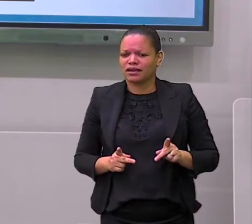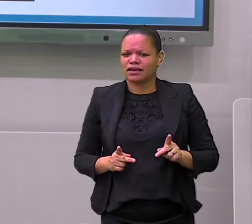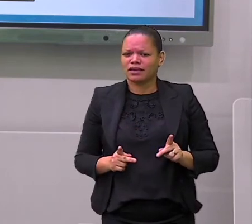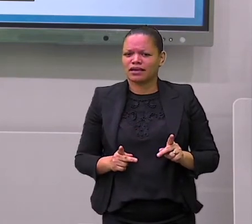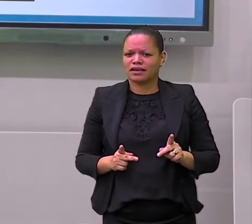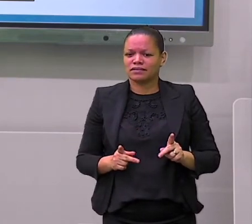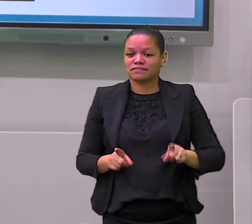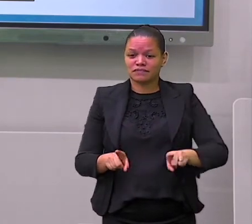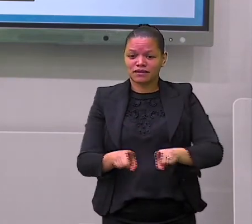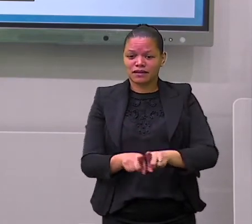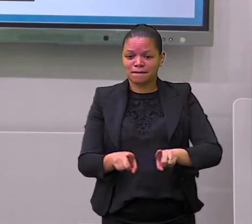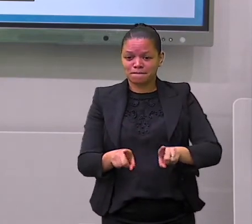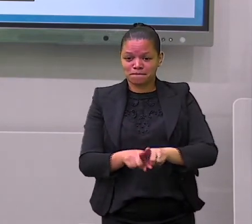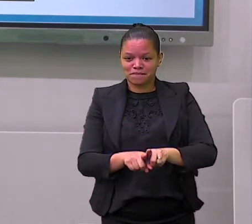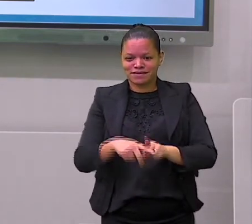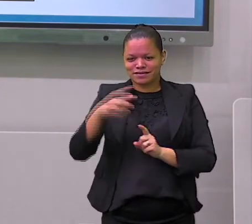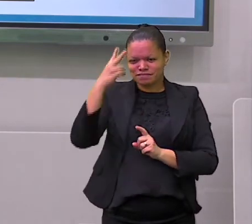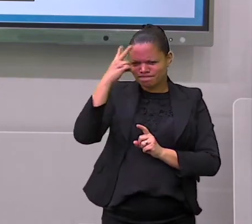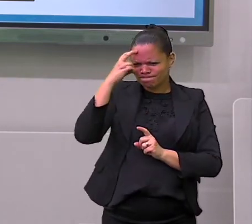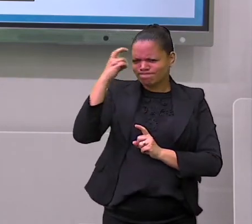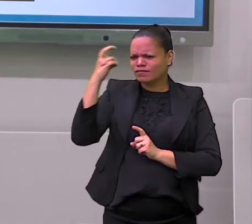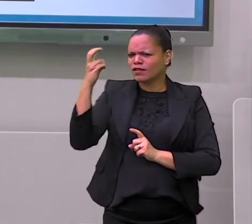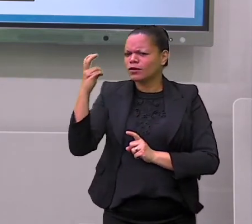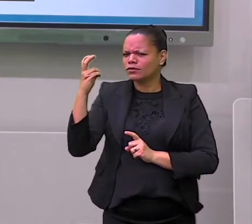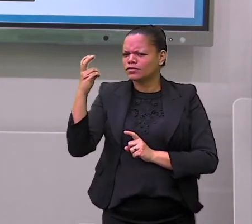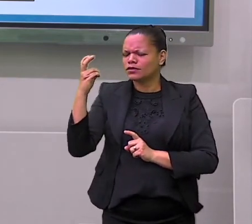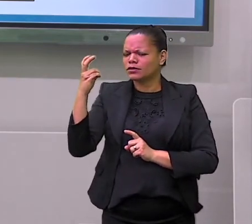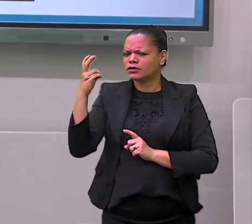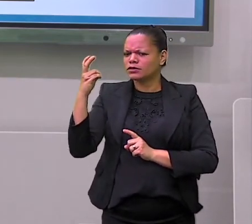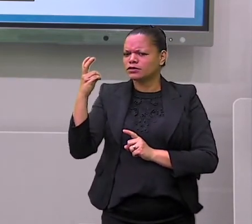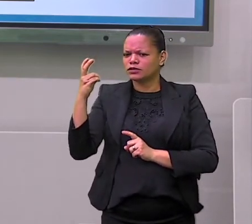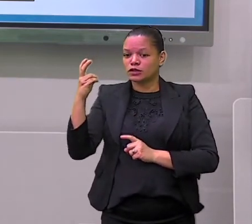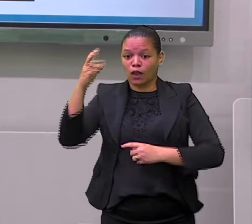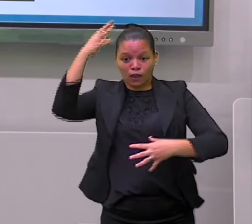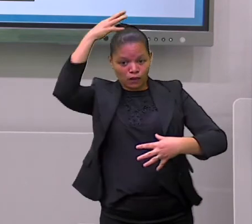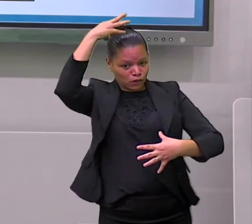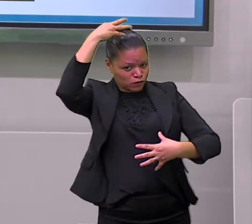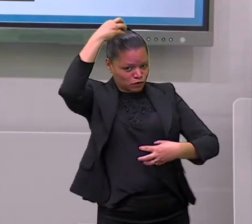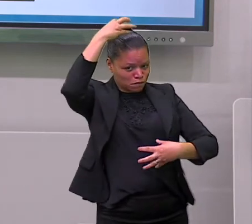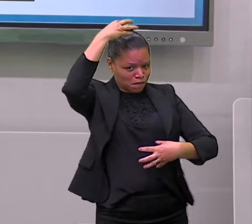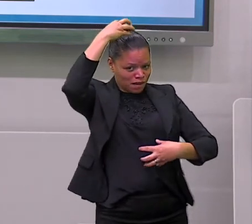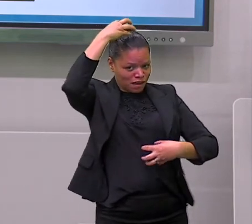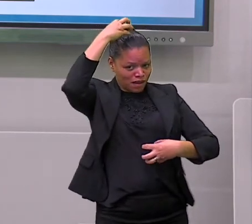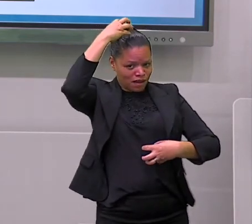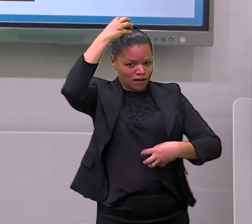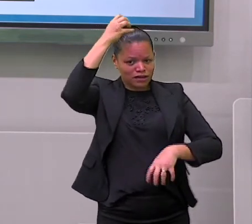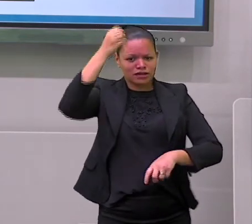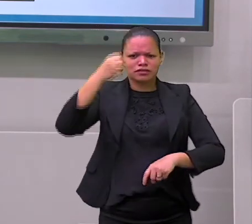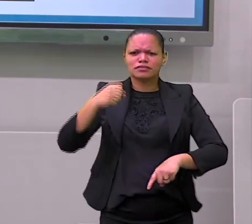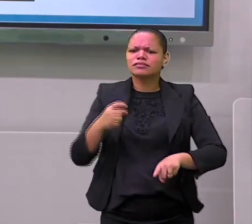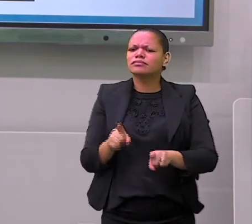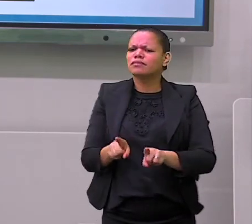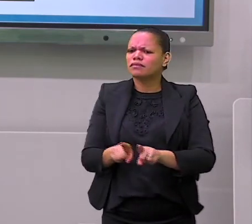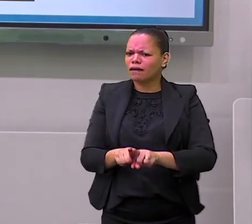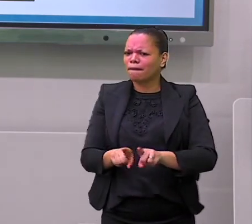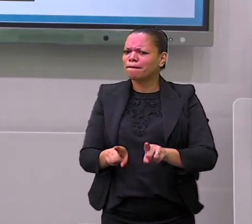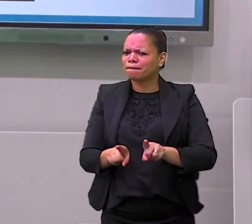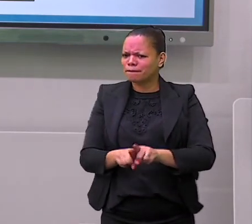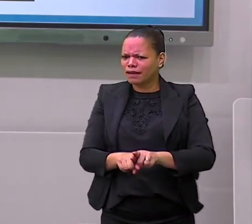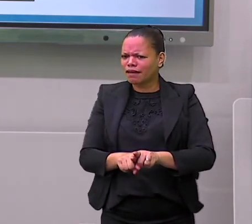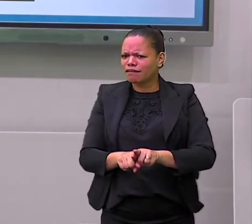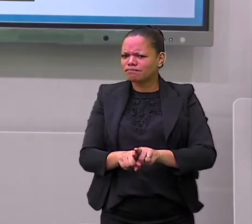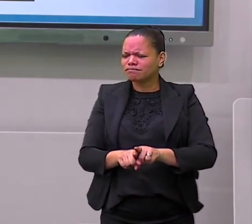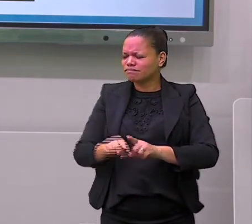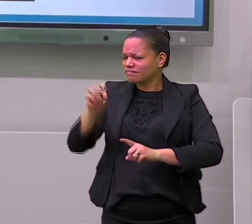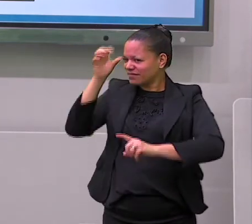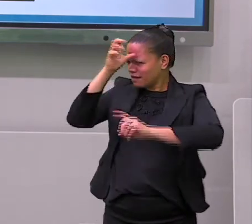nós também temos inteligência. Mas será que os macacos têm inteligência como os humanos? Será que eles aprendem